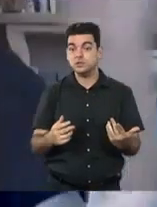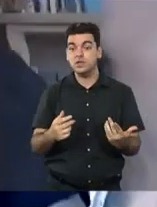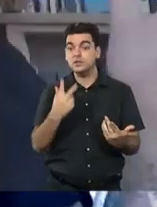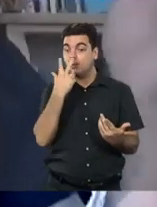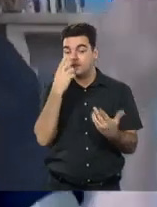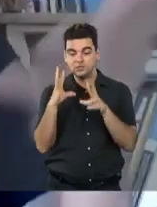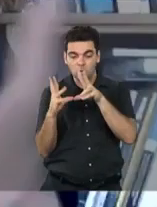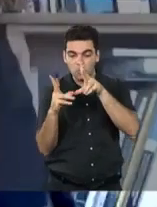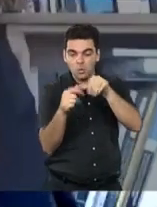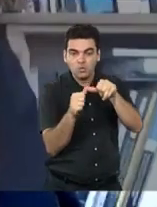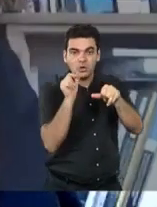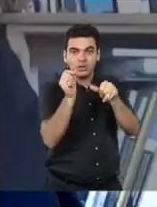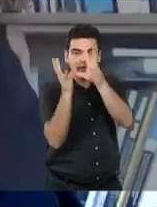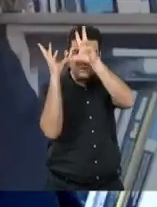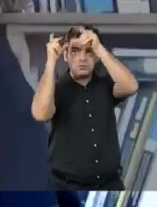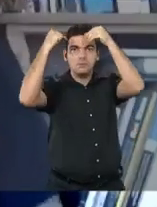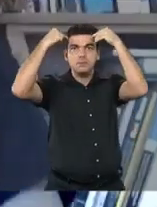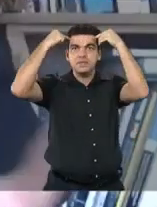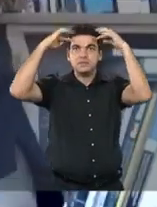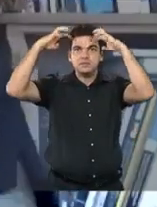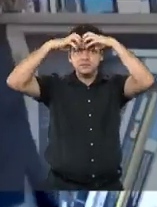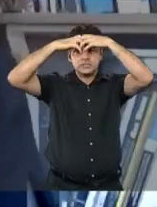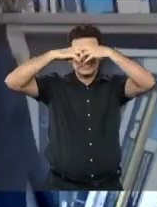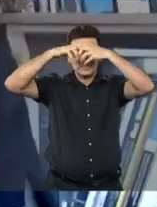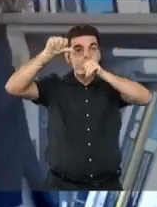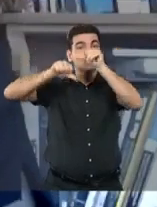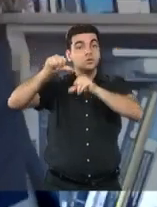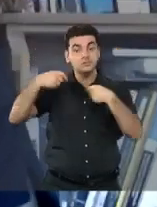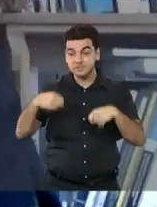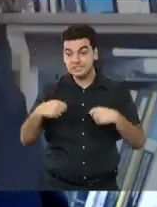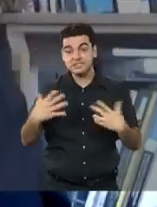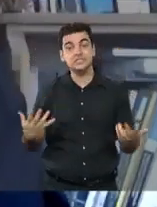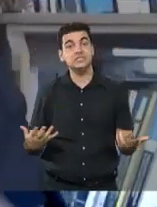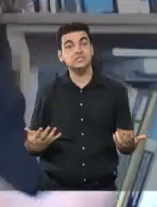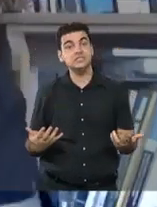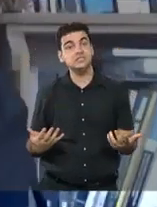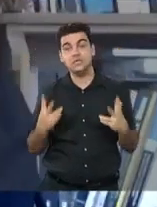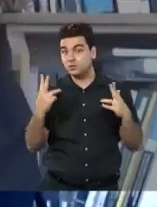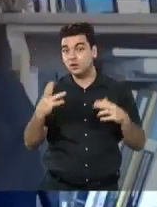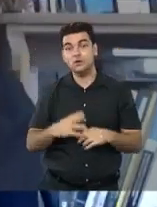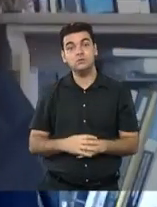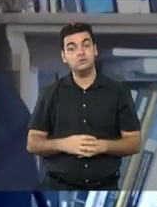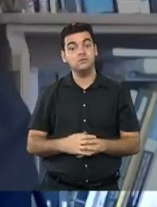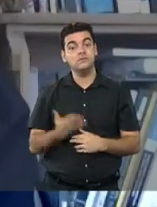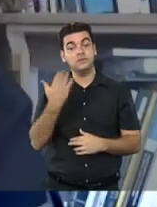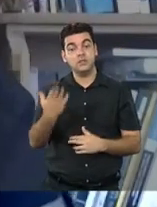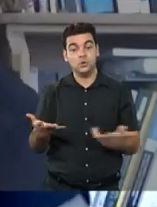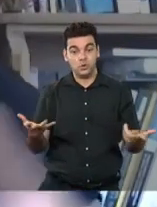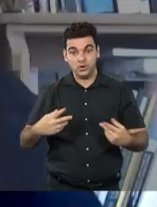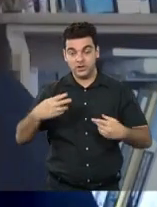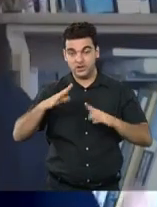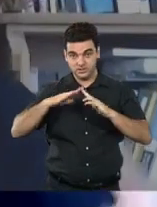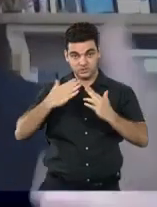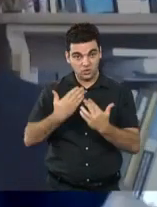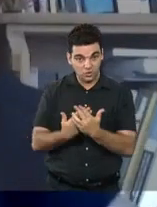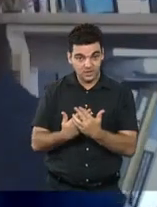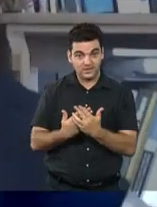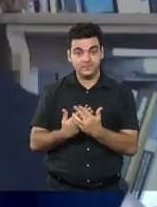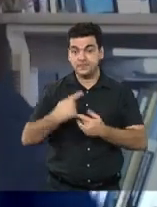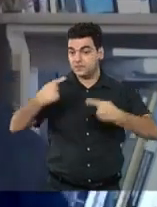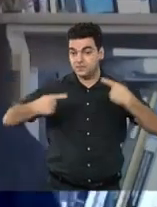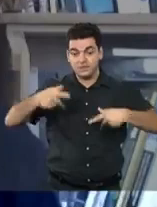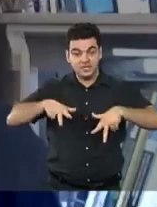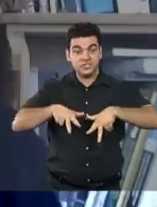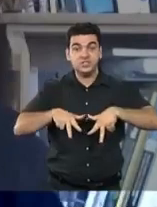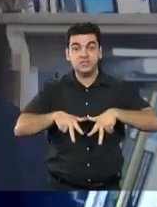essa mudança de mente se faz na escola, e é na escola que tem que debater cada vez mais a questão de gênero pra mostrar as discrepâncias de